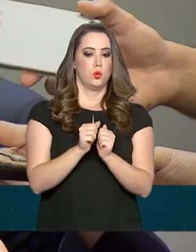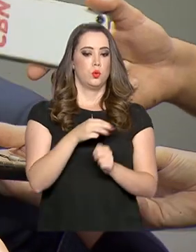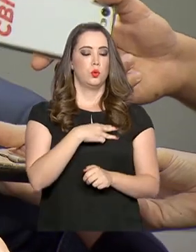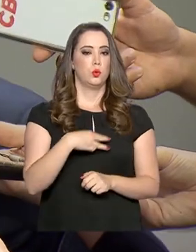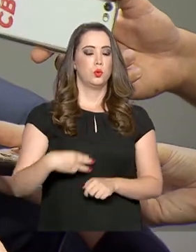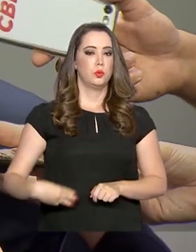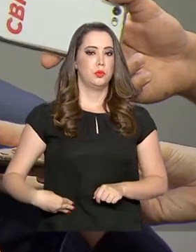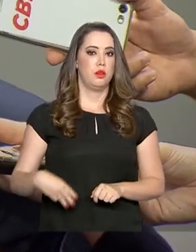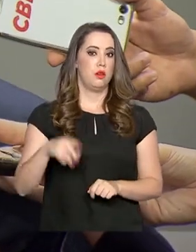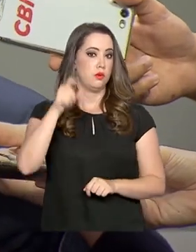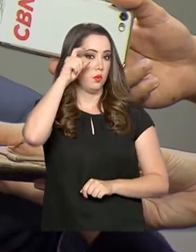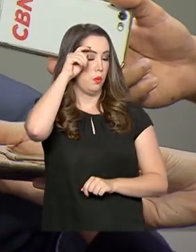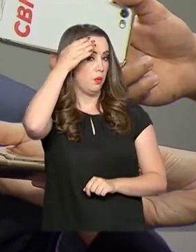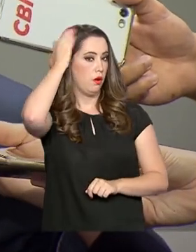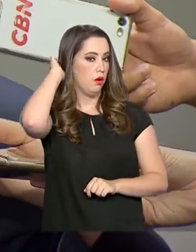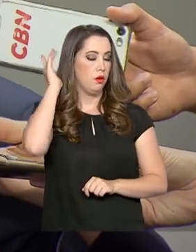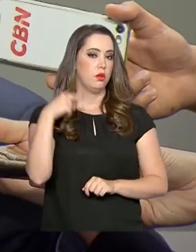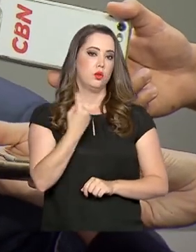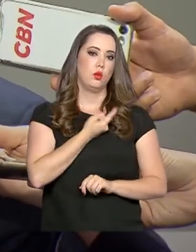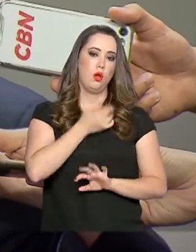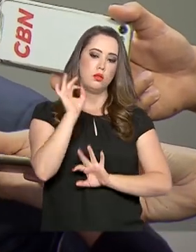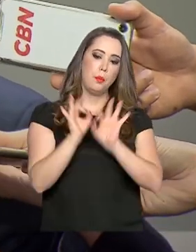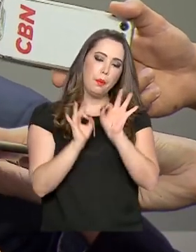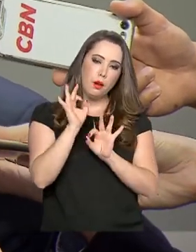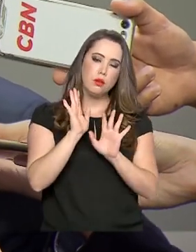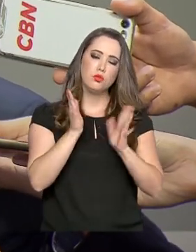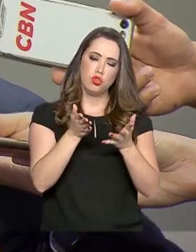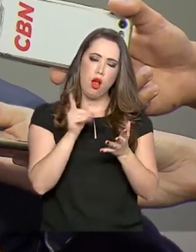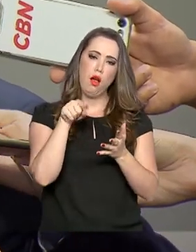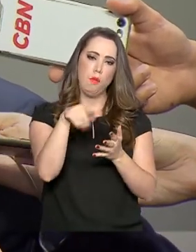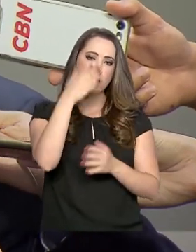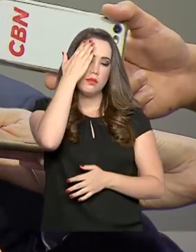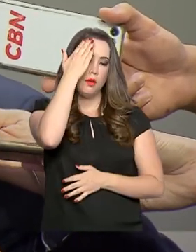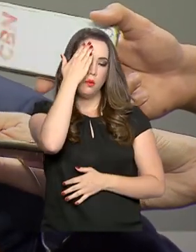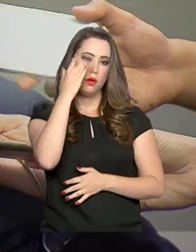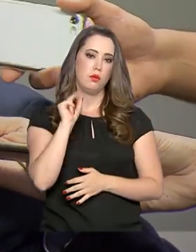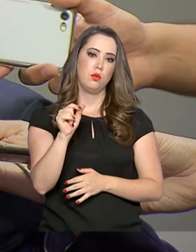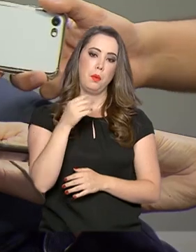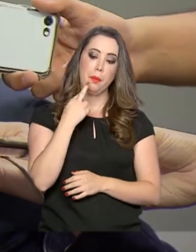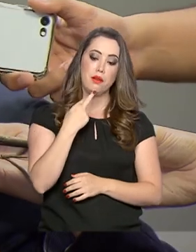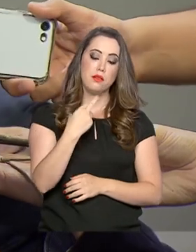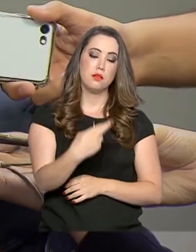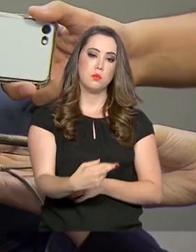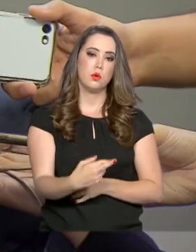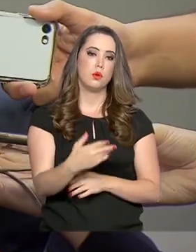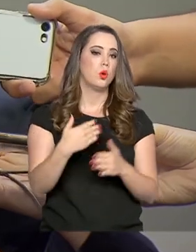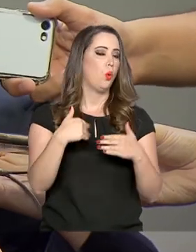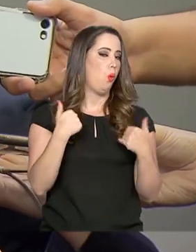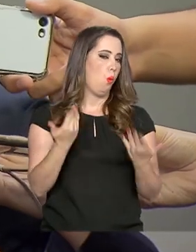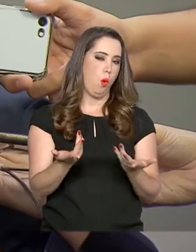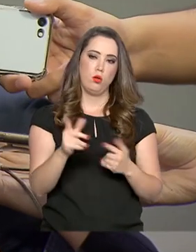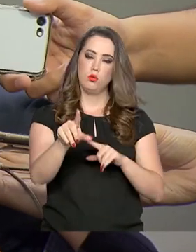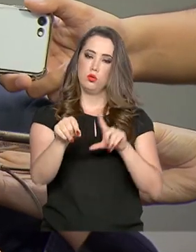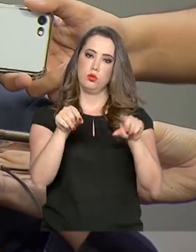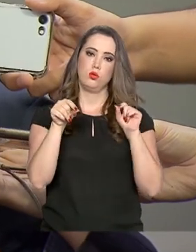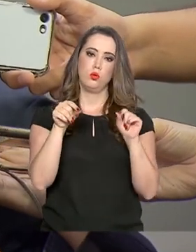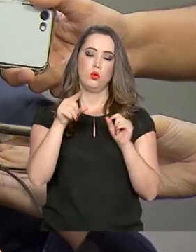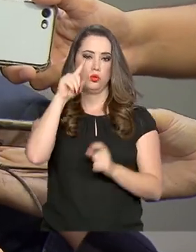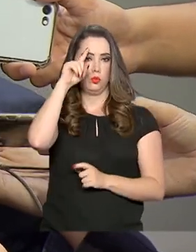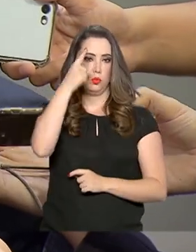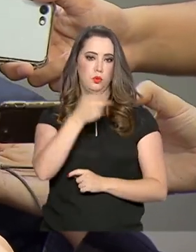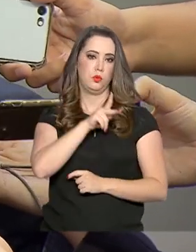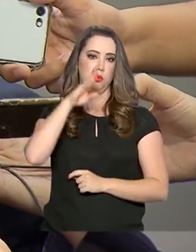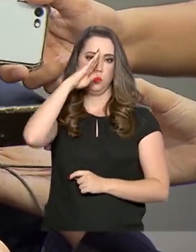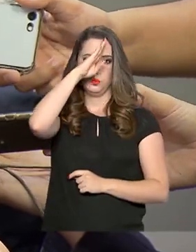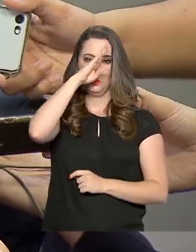ministro Paulo Guedes, tecnicamente nós estamos preparados para responder a qual seja a determinação